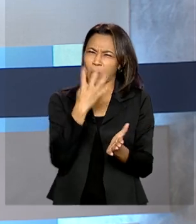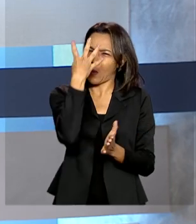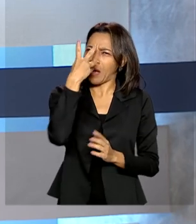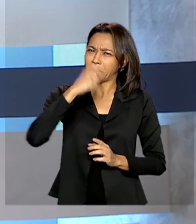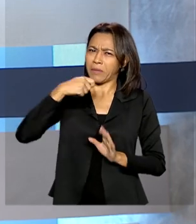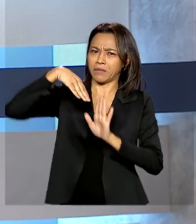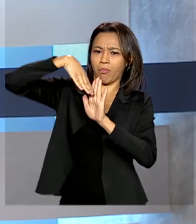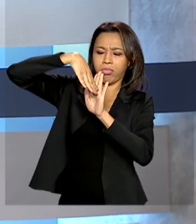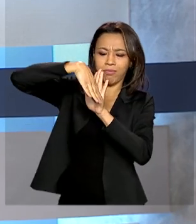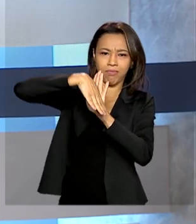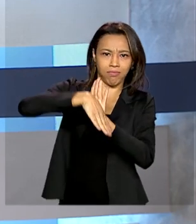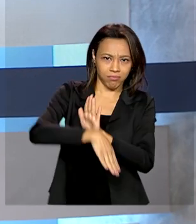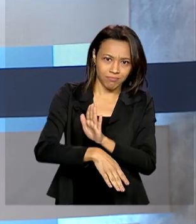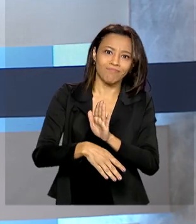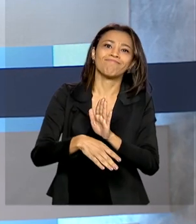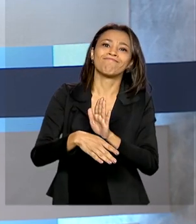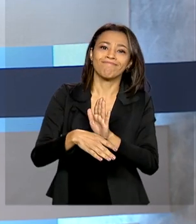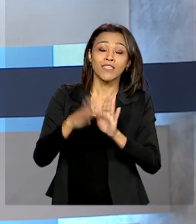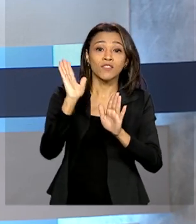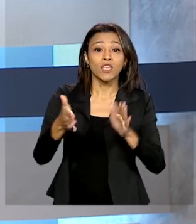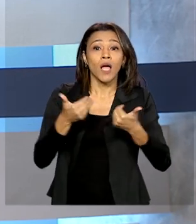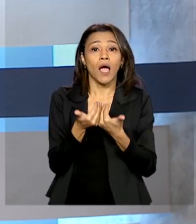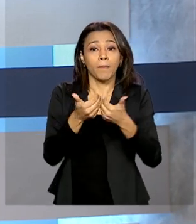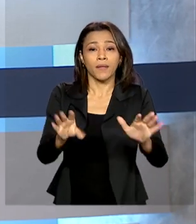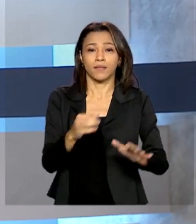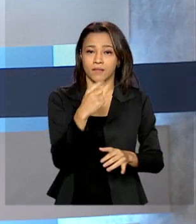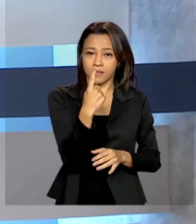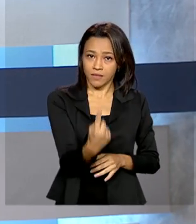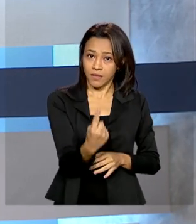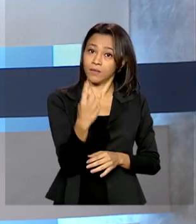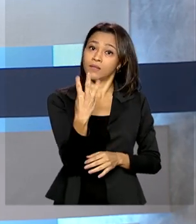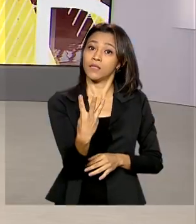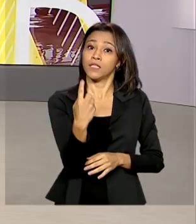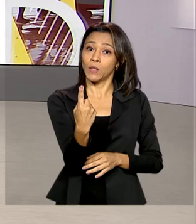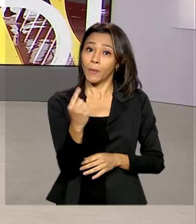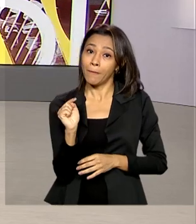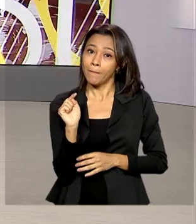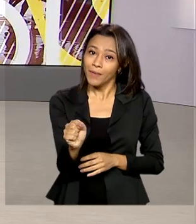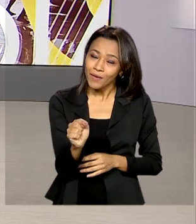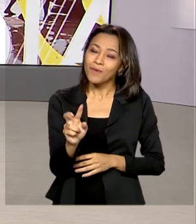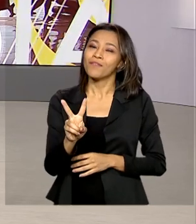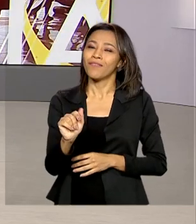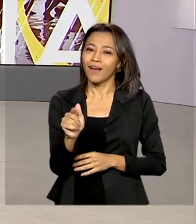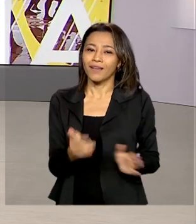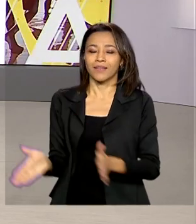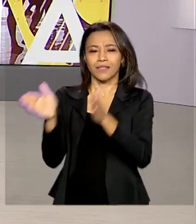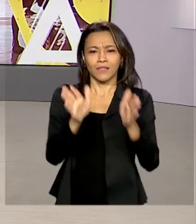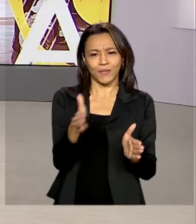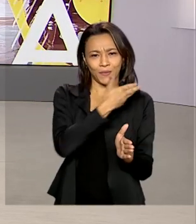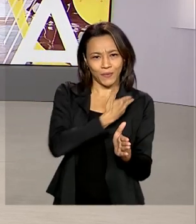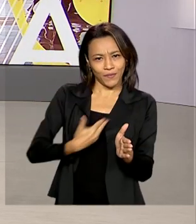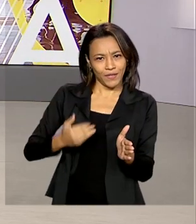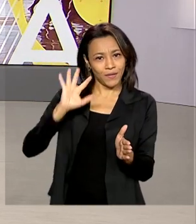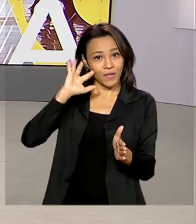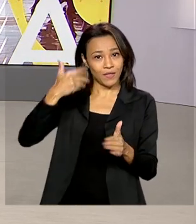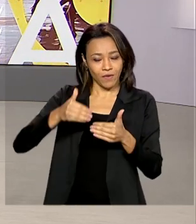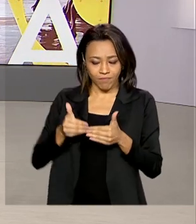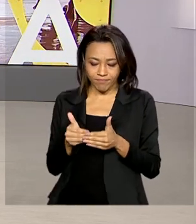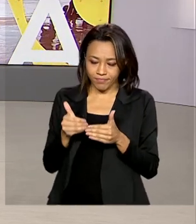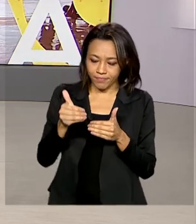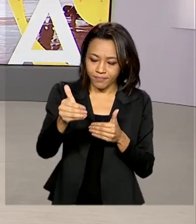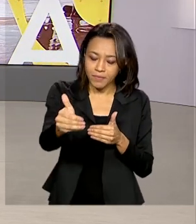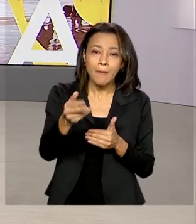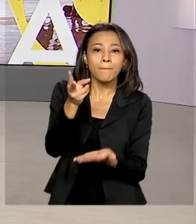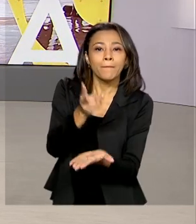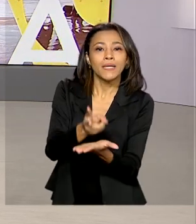número de postos de trabalho. Foram abertas 131 mil vagas. E o governo decidiu prorrogar o programa de manutenção do